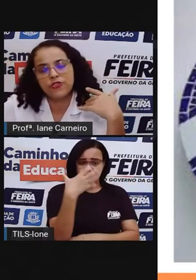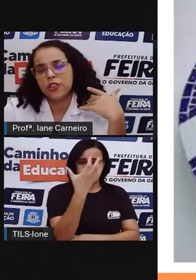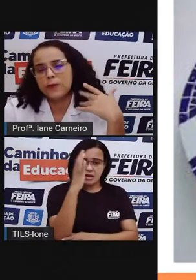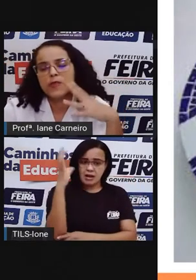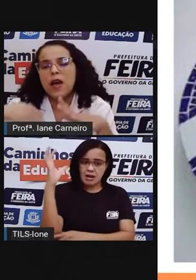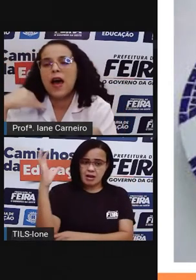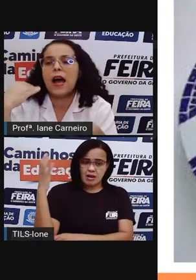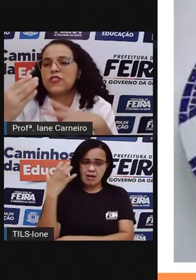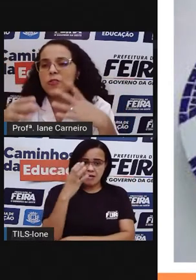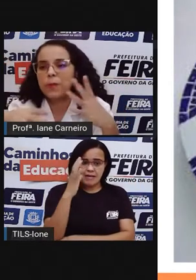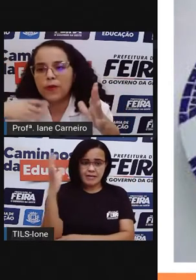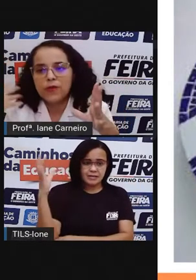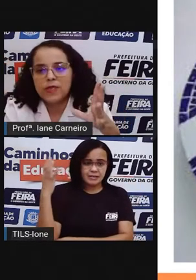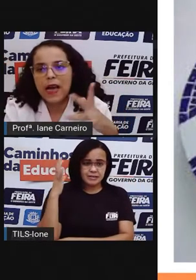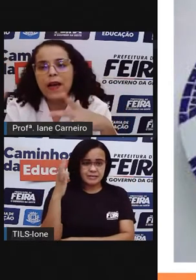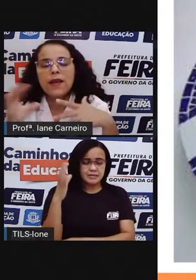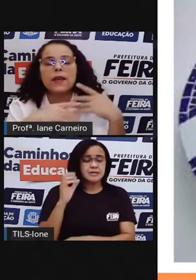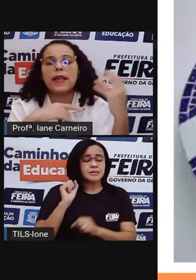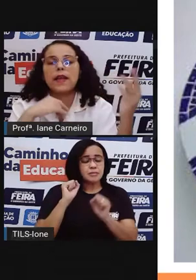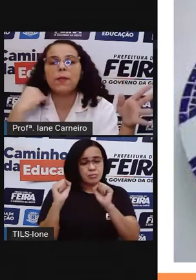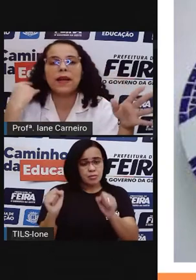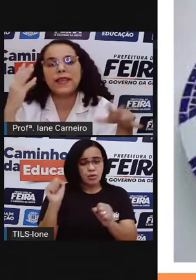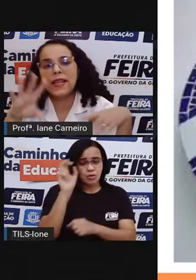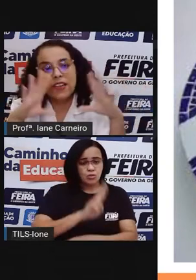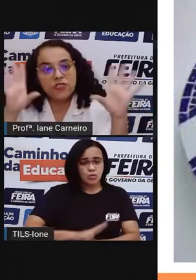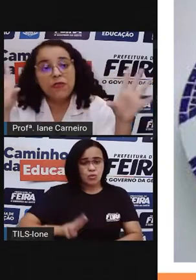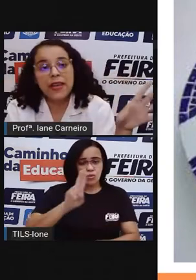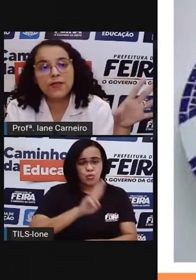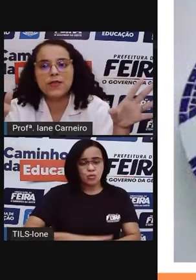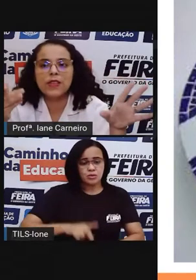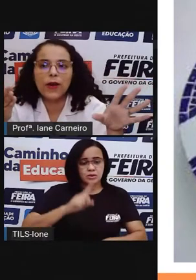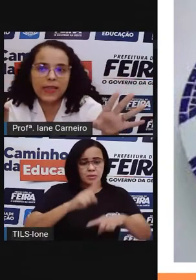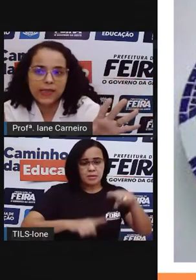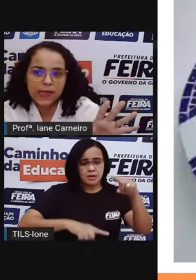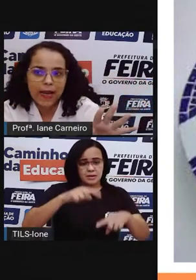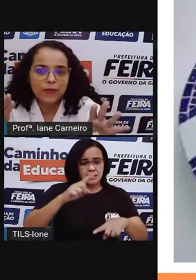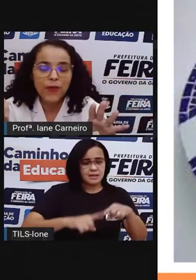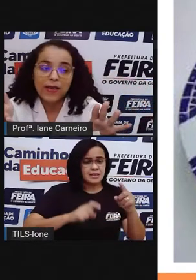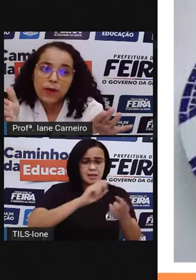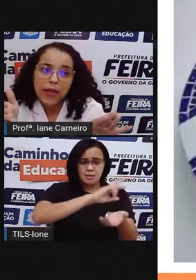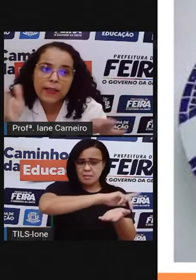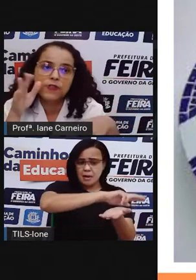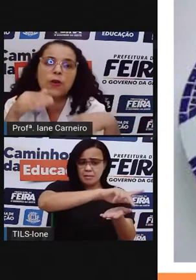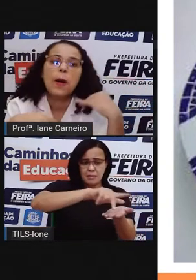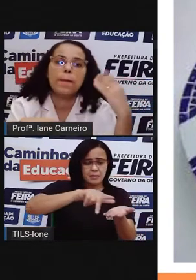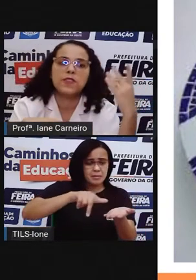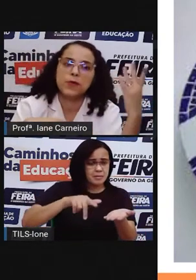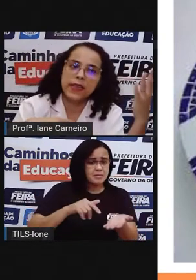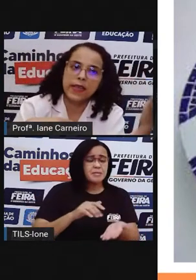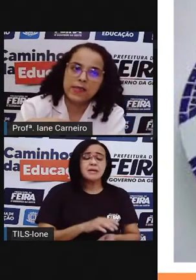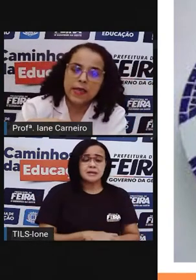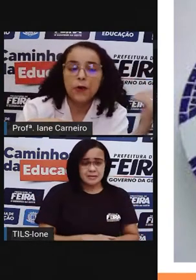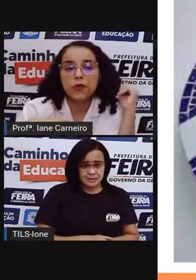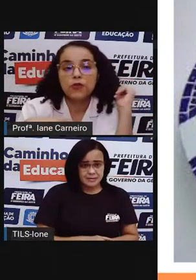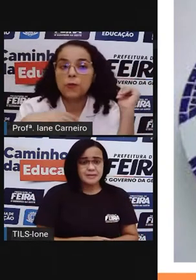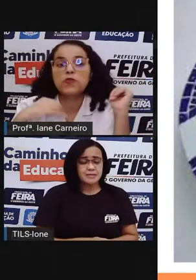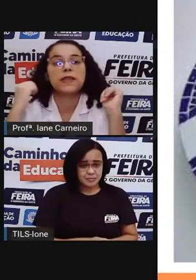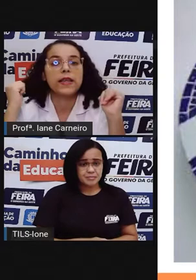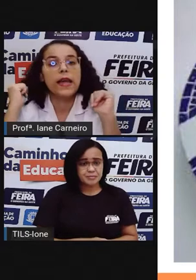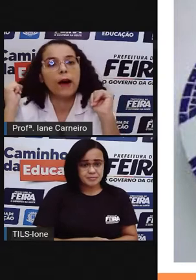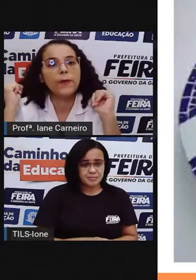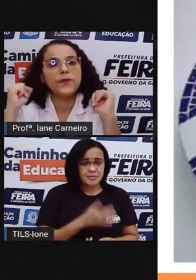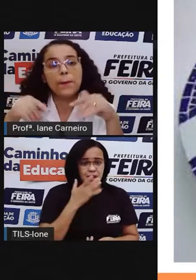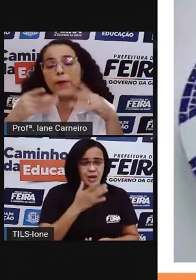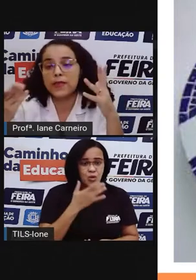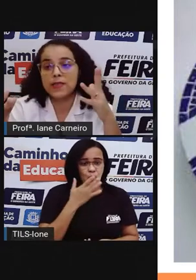vários tipos, a gente pode usar, né? Materiais diversos. Então, aqui, nesse caso, foi azulejo, mas poderia ser outro tipo